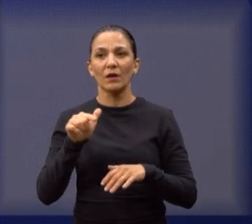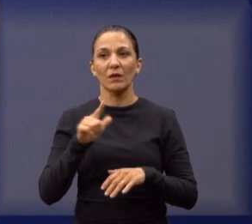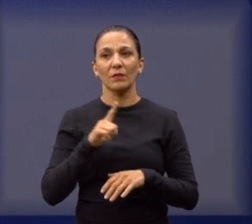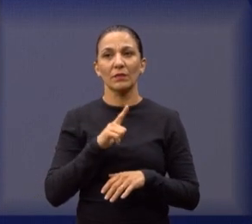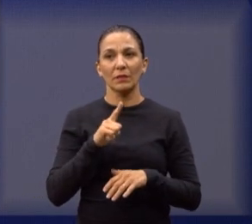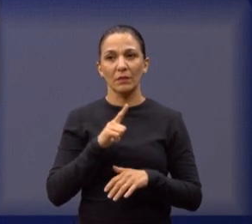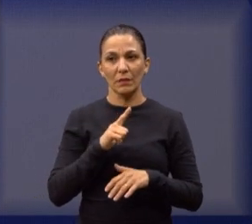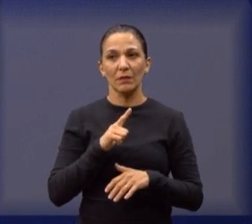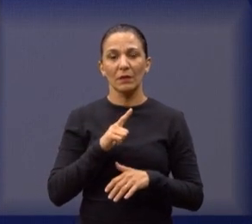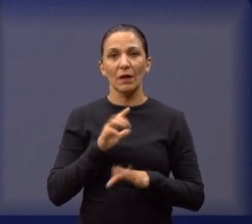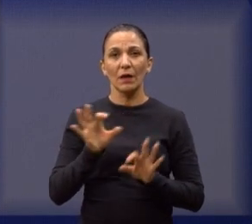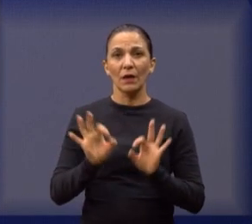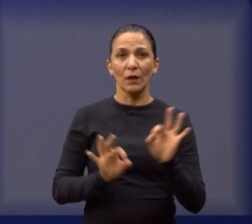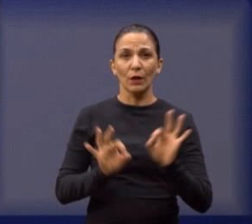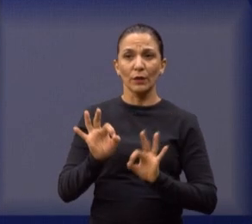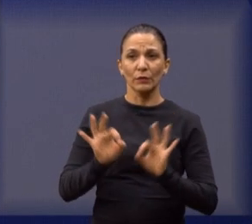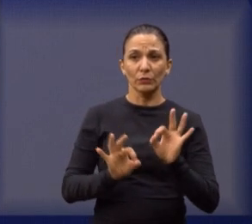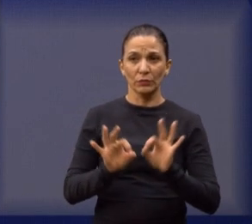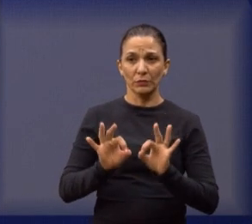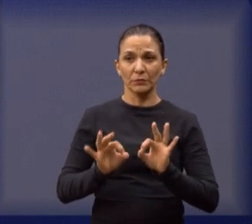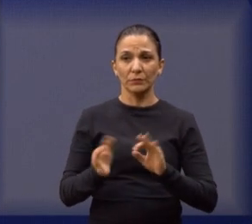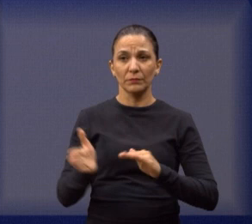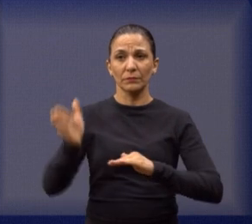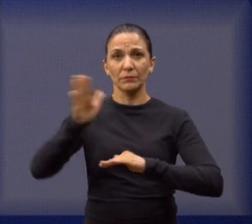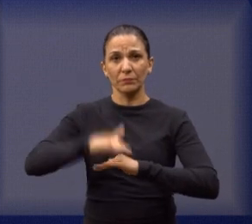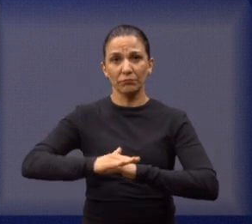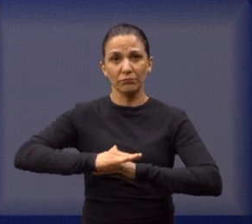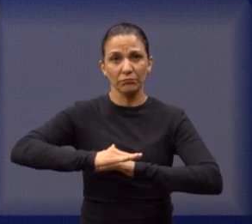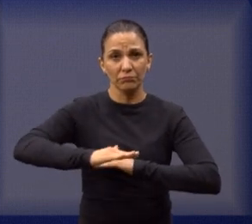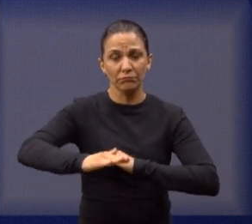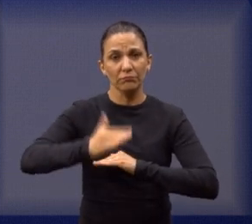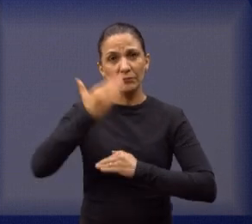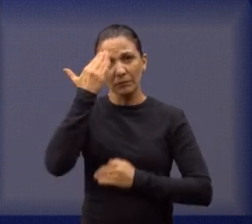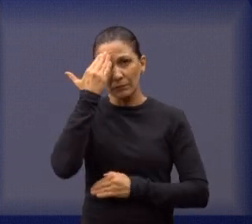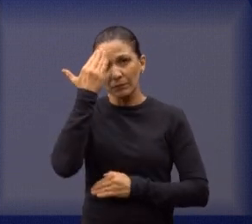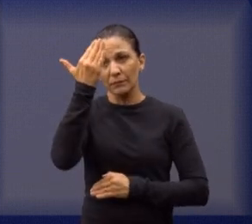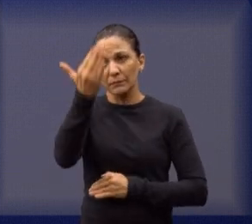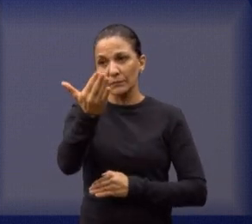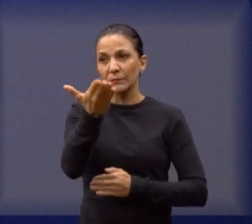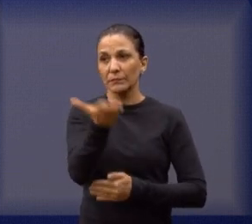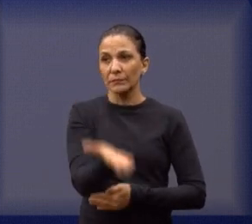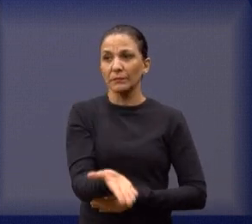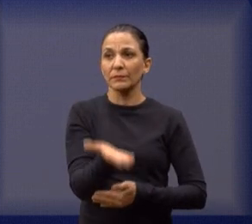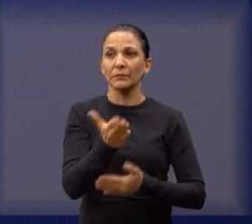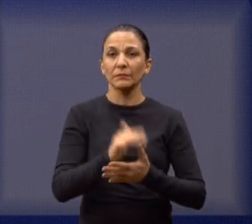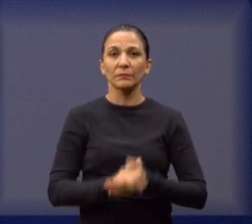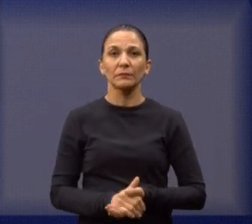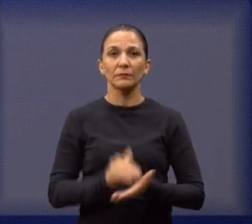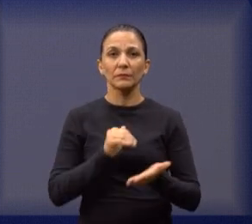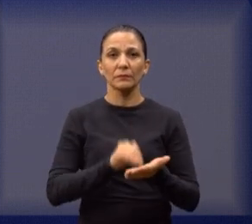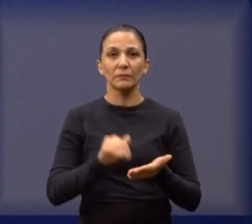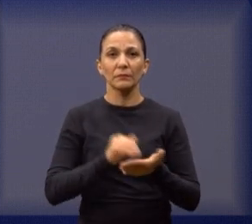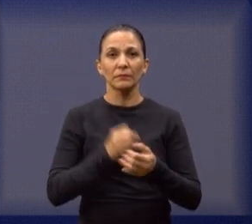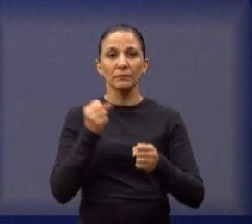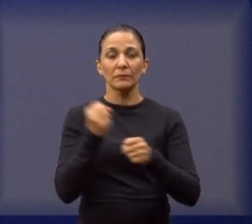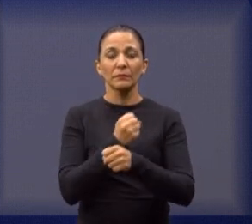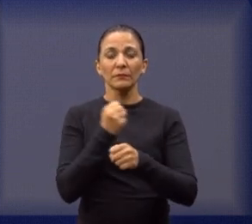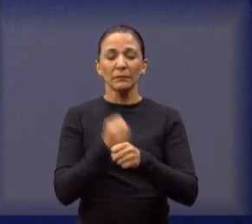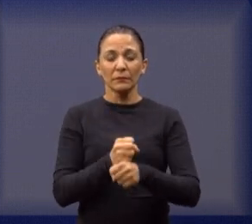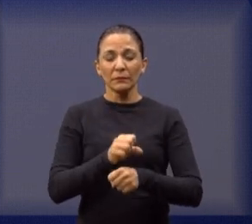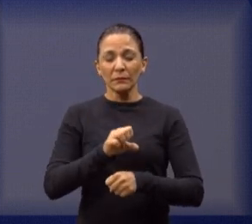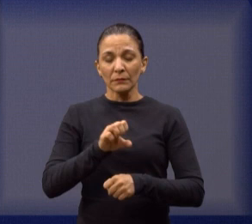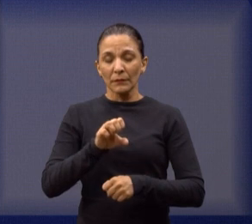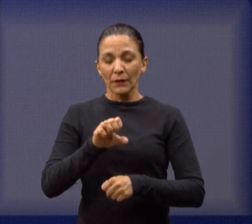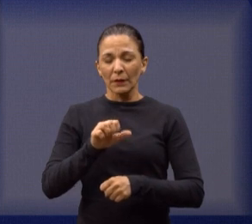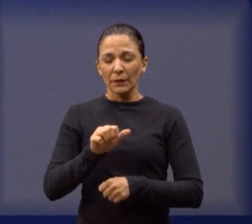foram lá e fizeram o reparo asfáltico lá. Agradecer ao secretário de obras, Sérgio